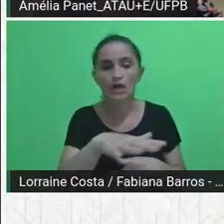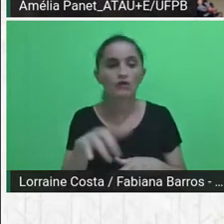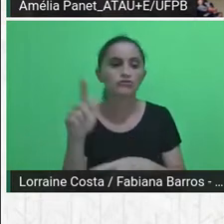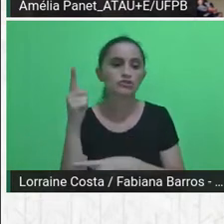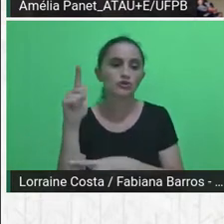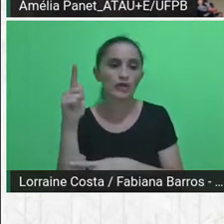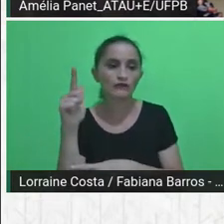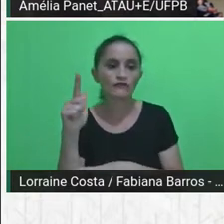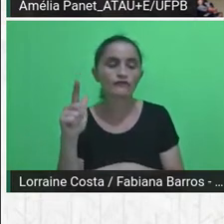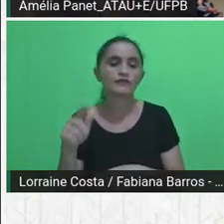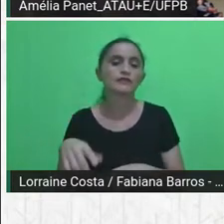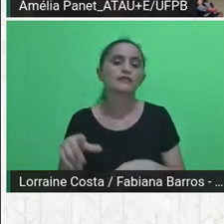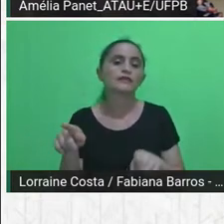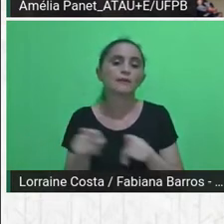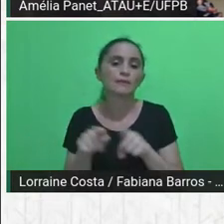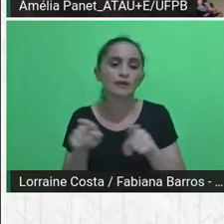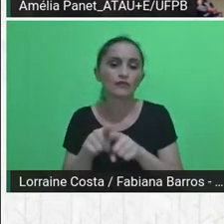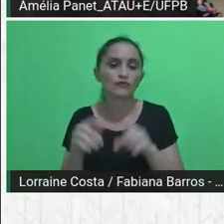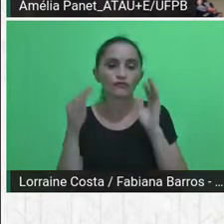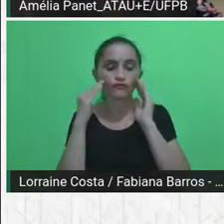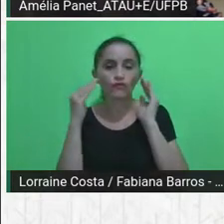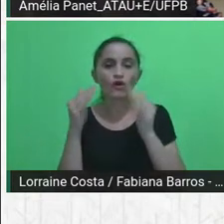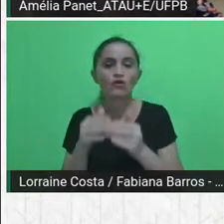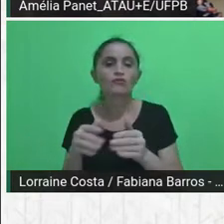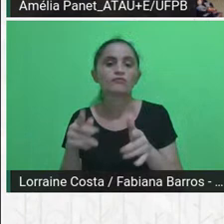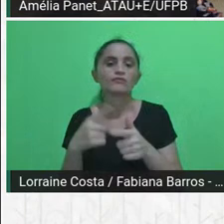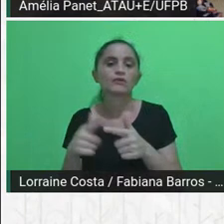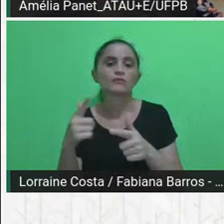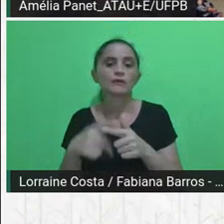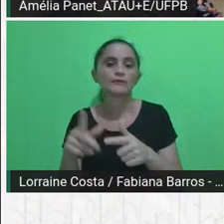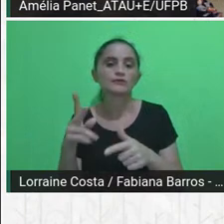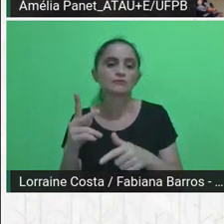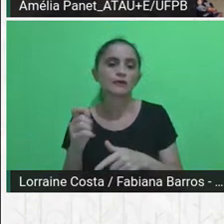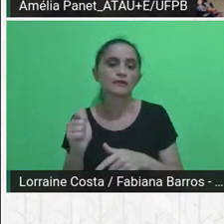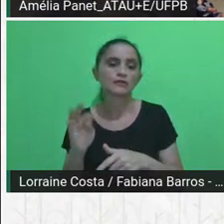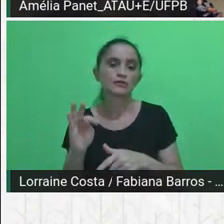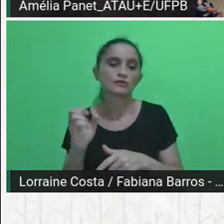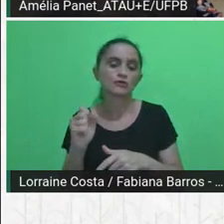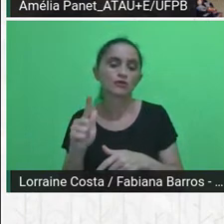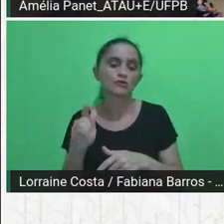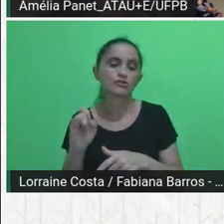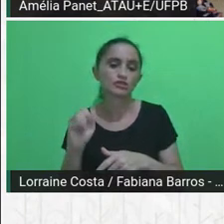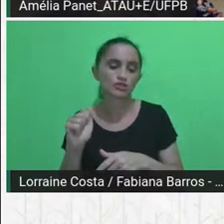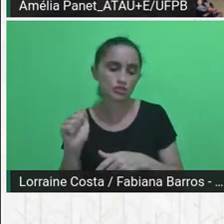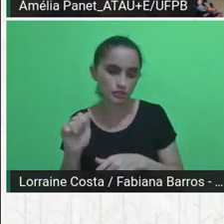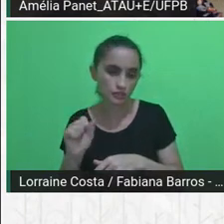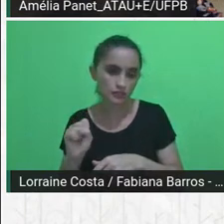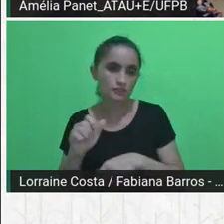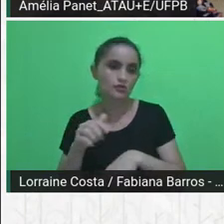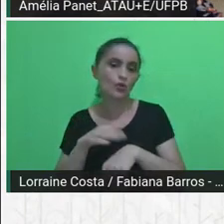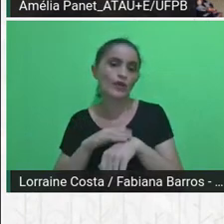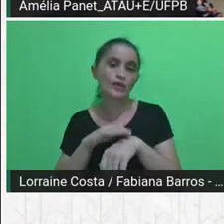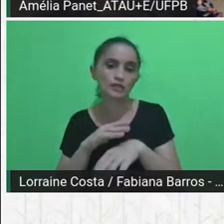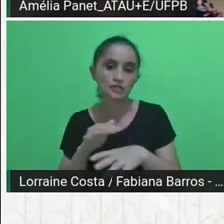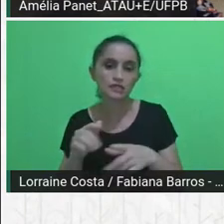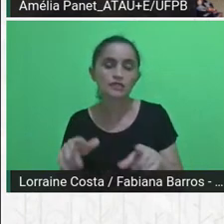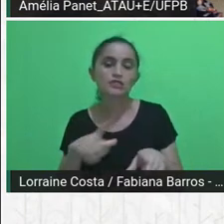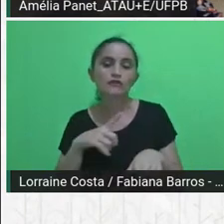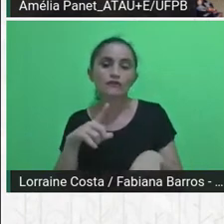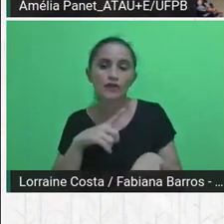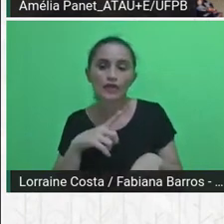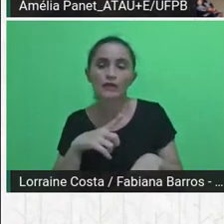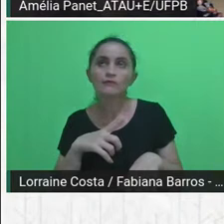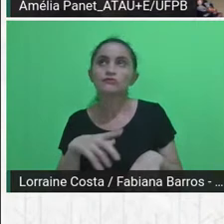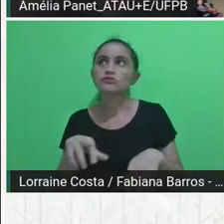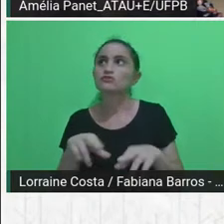integradas dentro desse contexto que nós estávamos trabalhando. também tivemos uma série de professores da área de